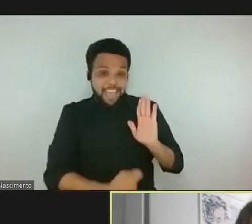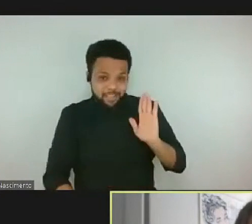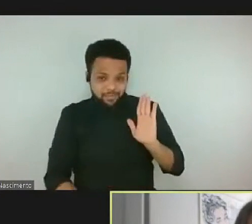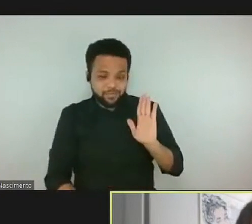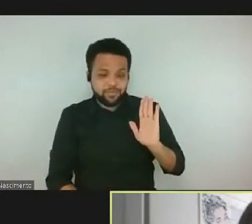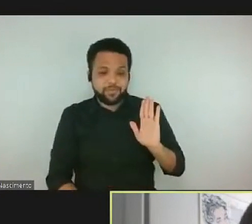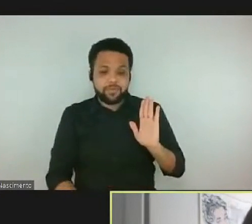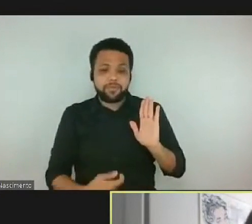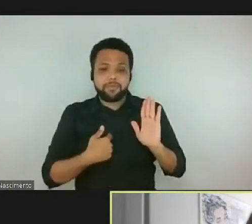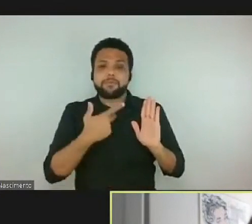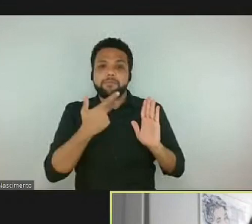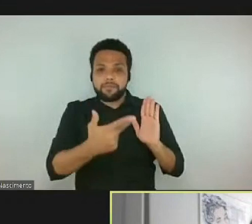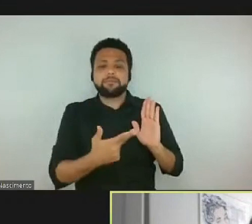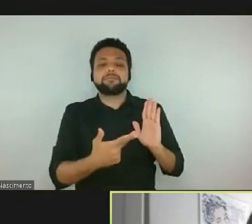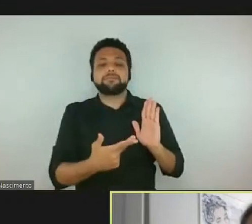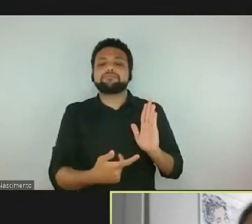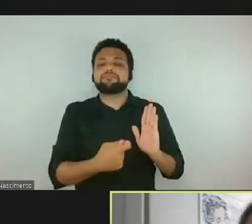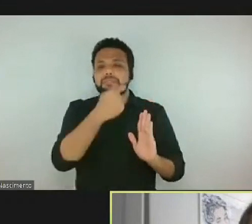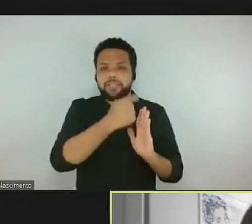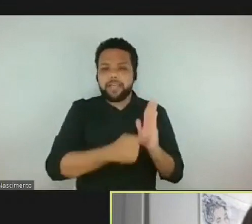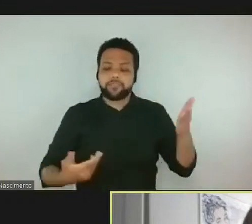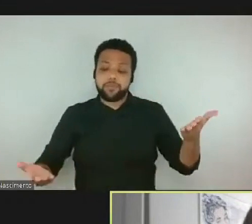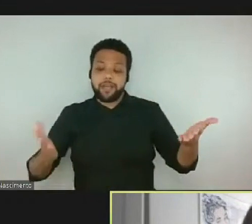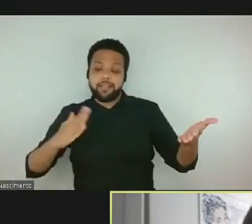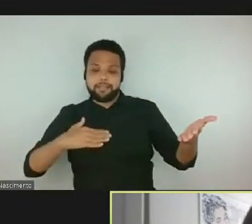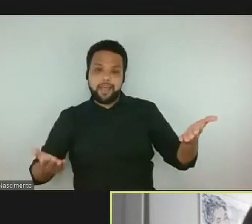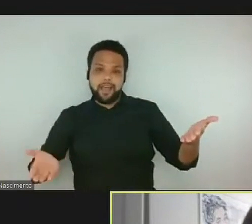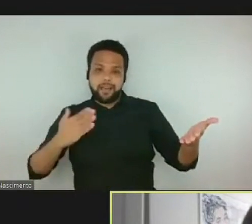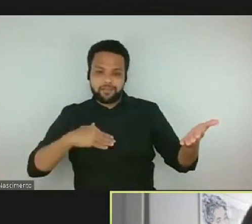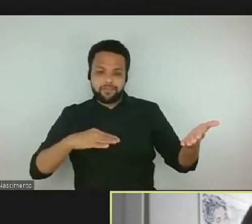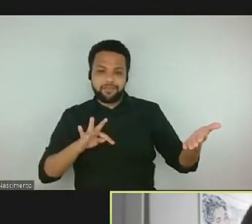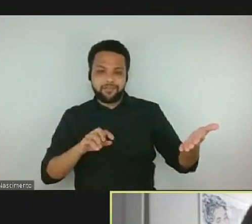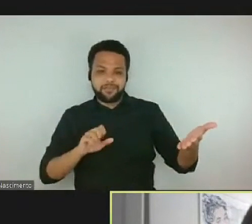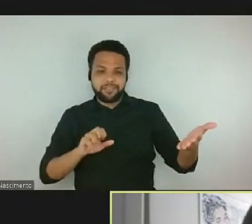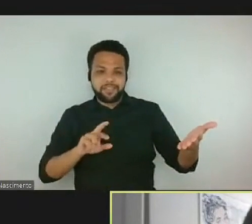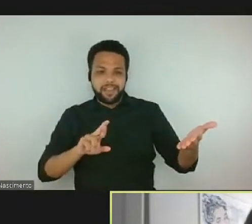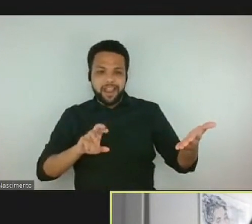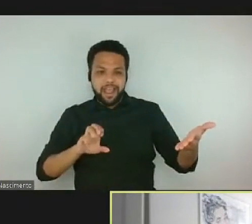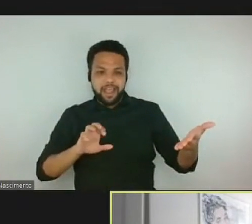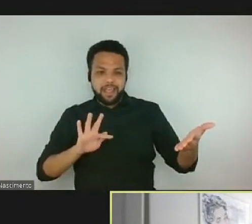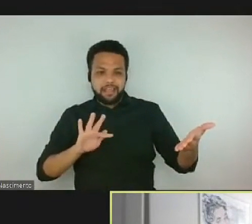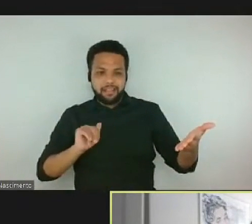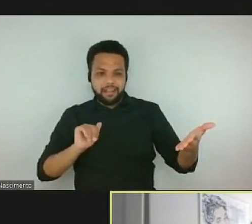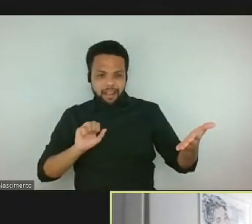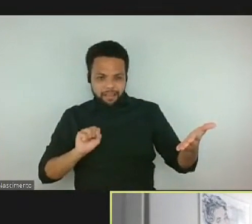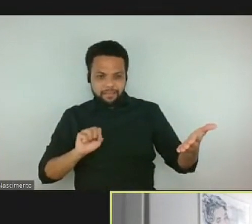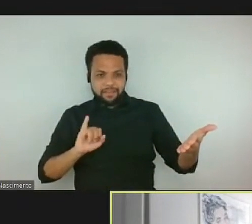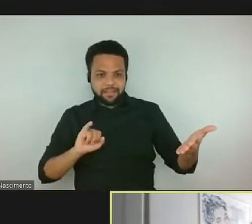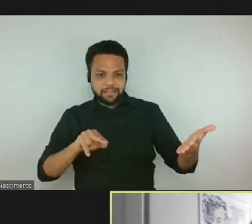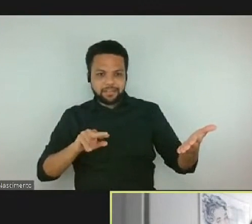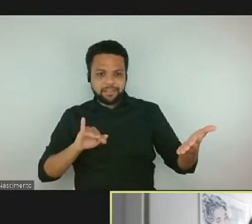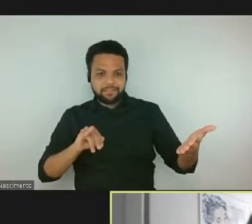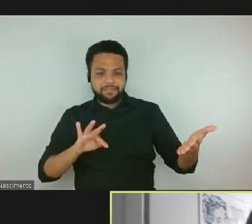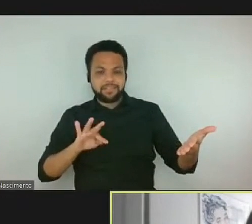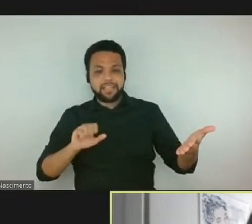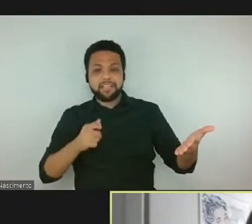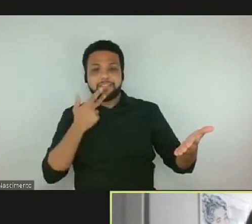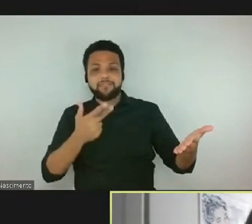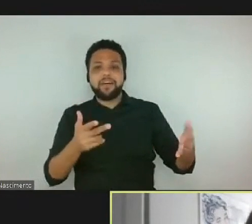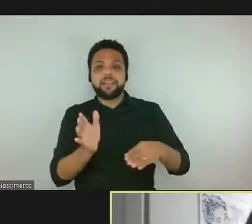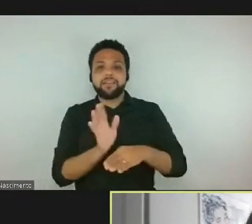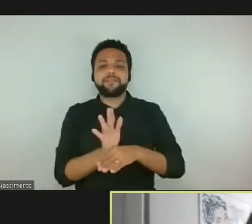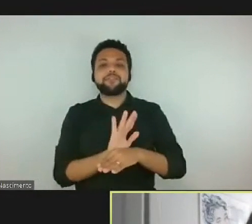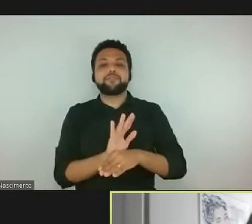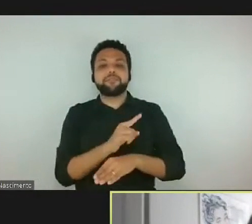como eu coloquei, o texto do catálogo Tarefas Infinitas fala do Fahrenheit. Então, eu não